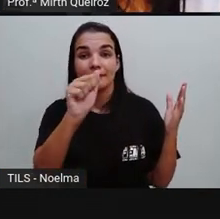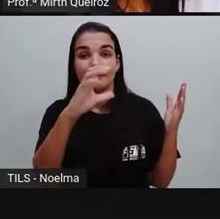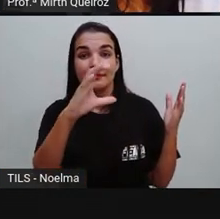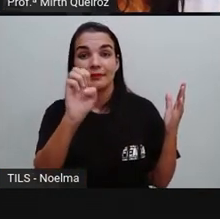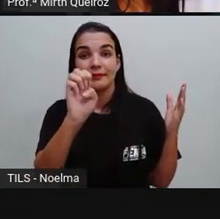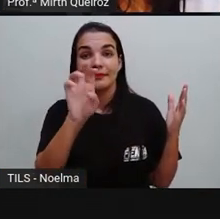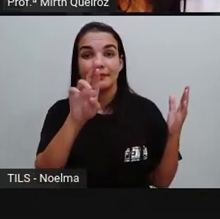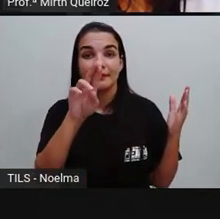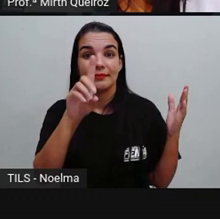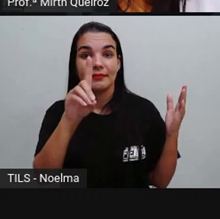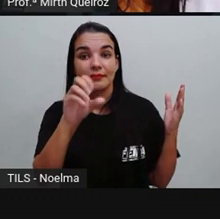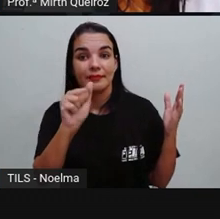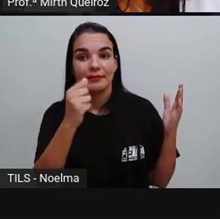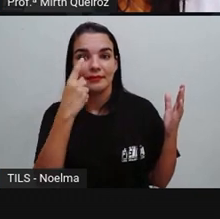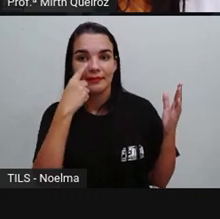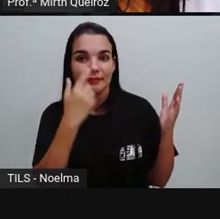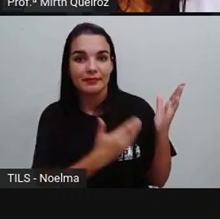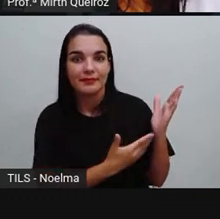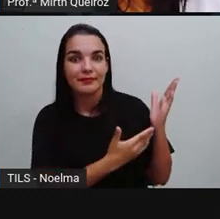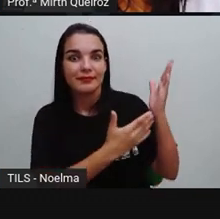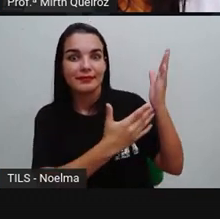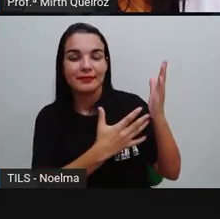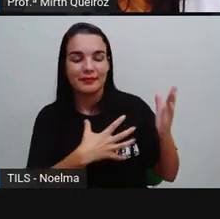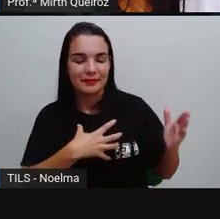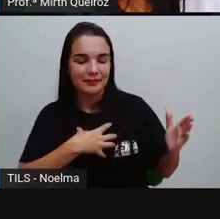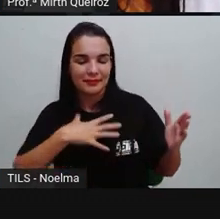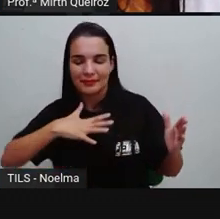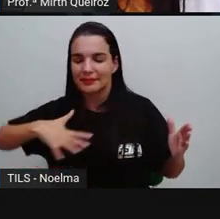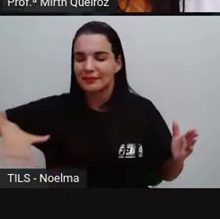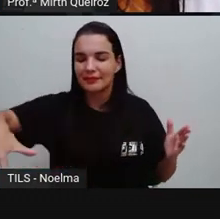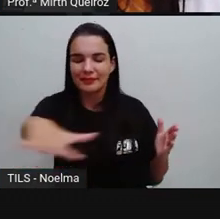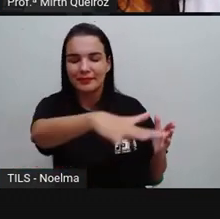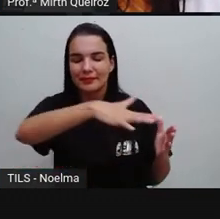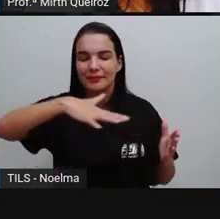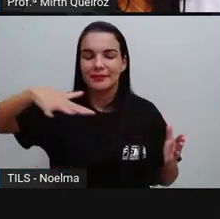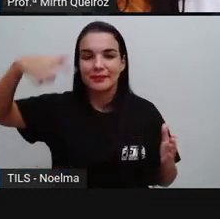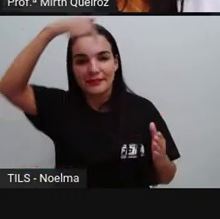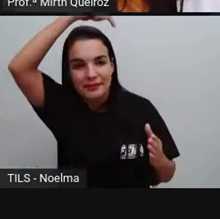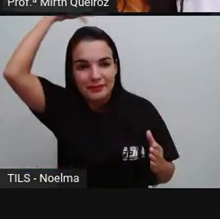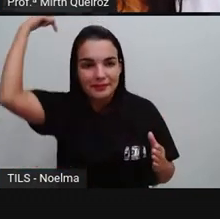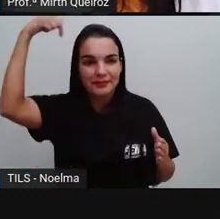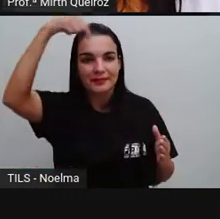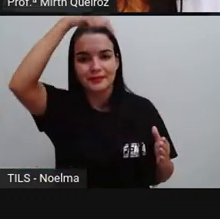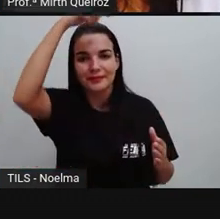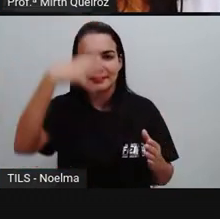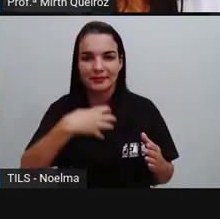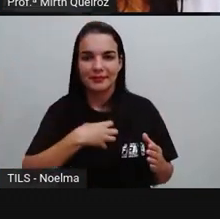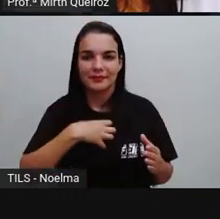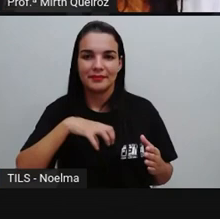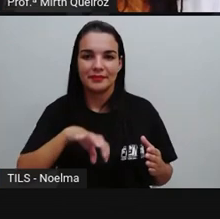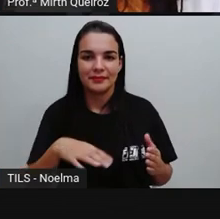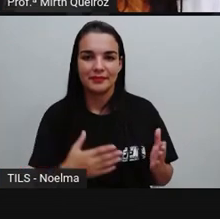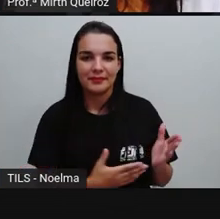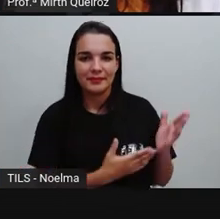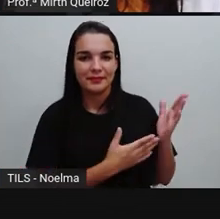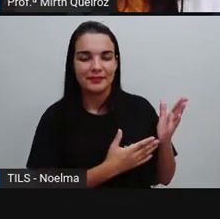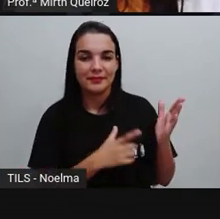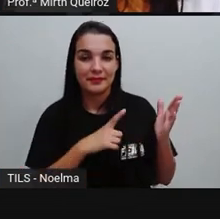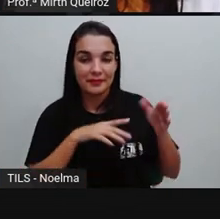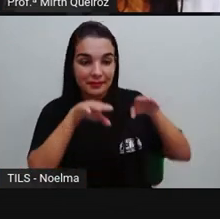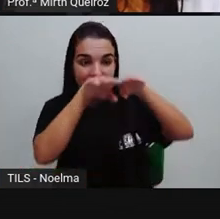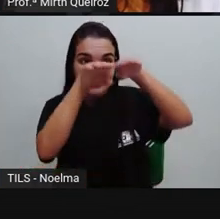com a Baía de Todos os Santos ao fundo em Salvador. E aqui embaixo a gente tem a parte